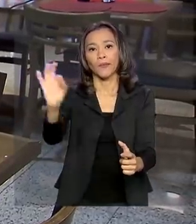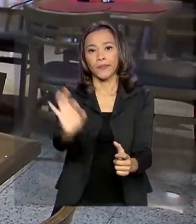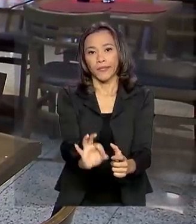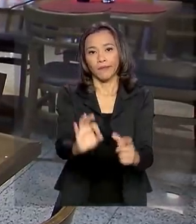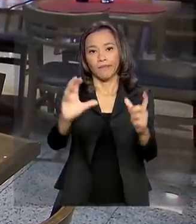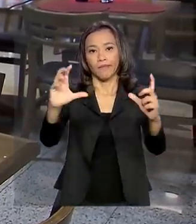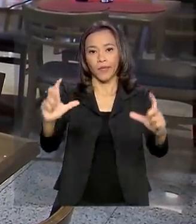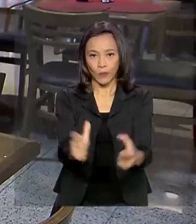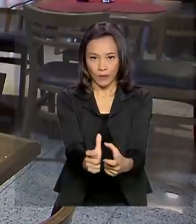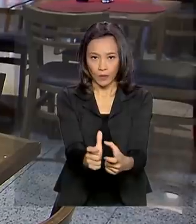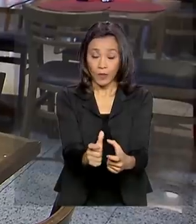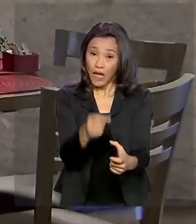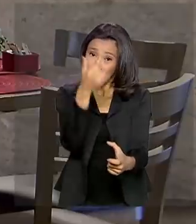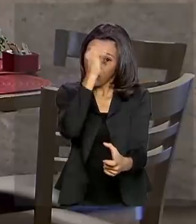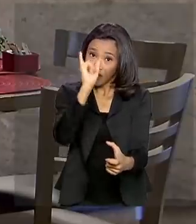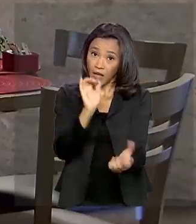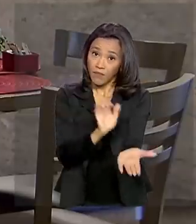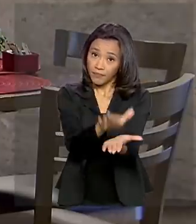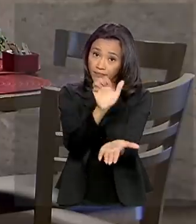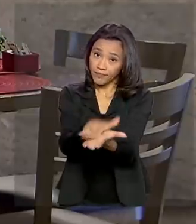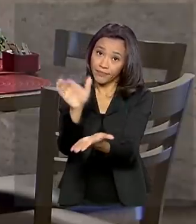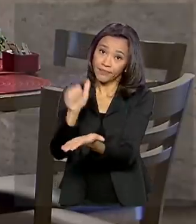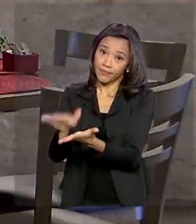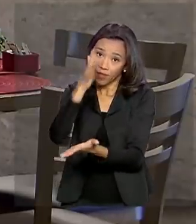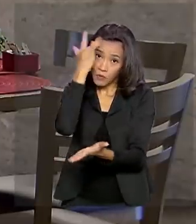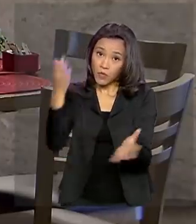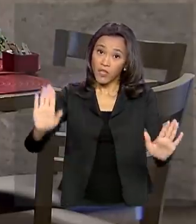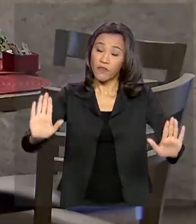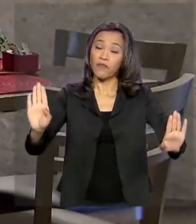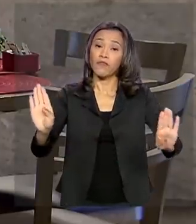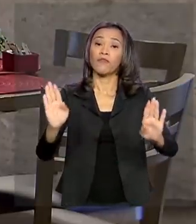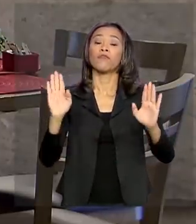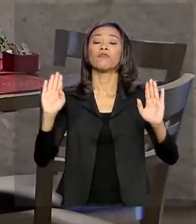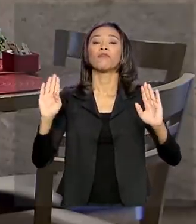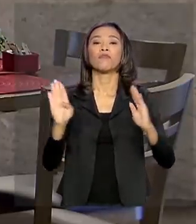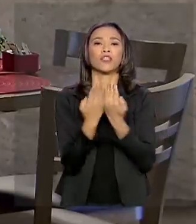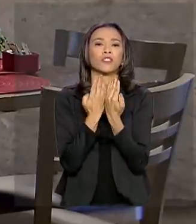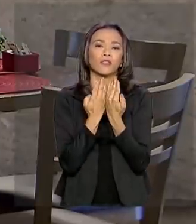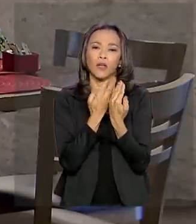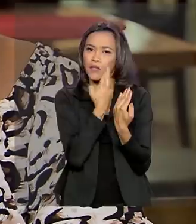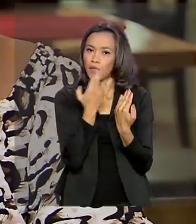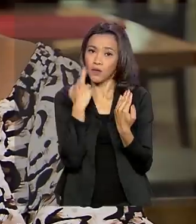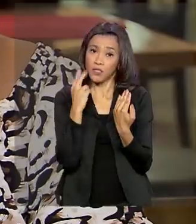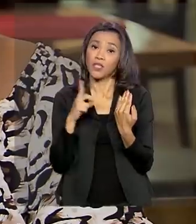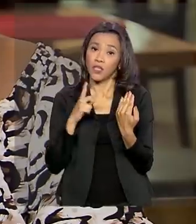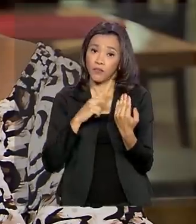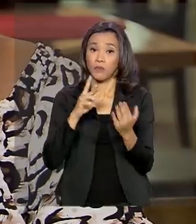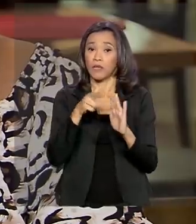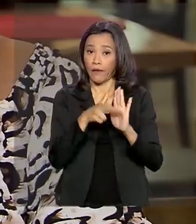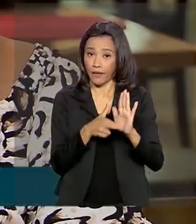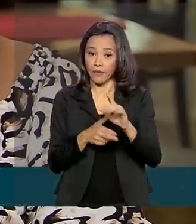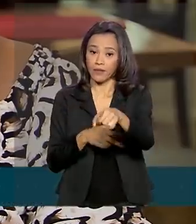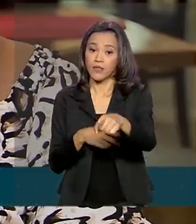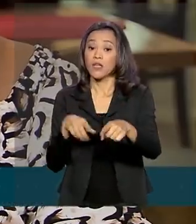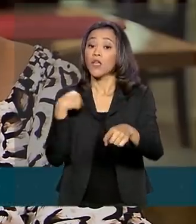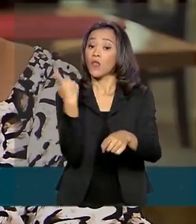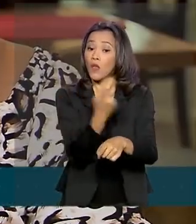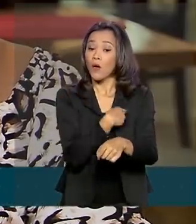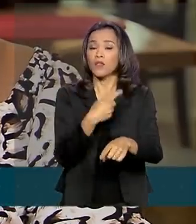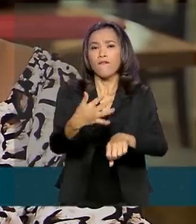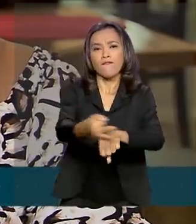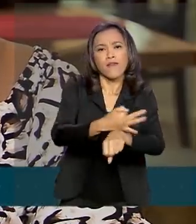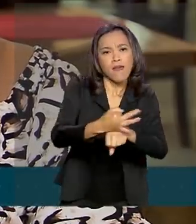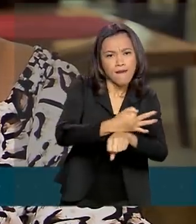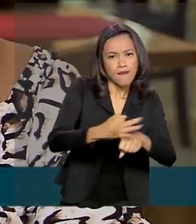Para evitar demissões e até o fechamento, já foram adotadas algumas mudanças. Nós estamos dando férias, reduzindo